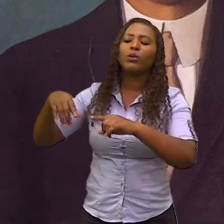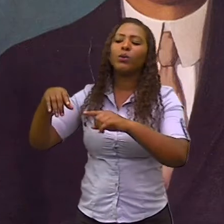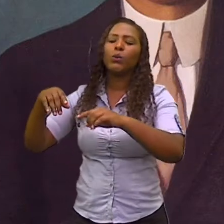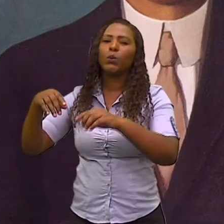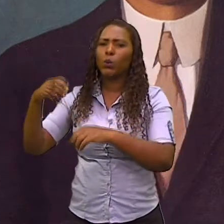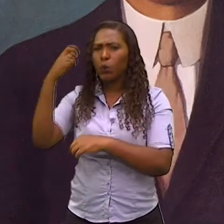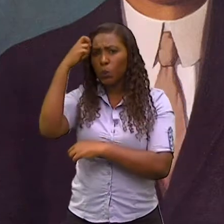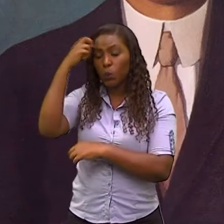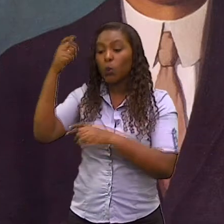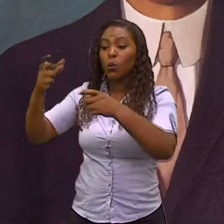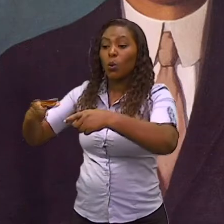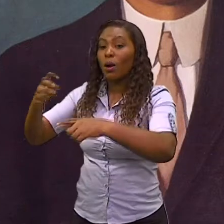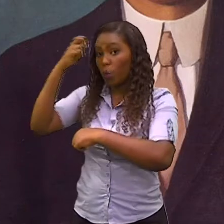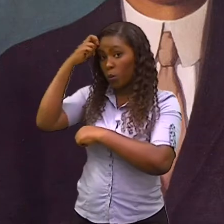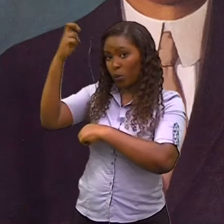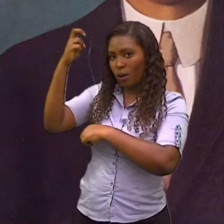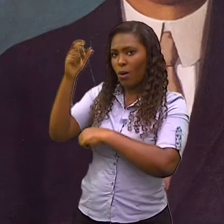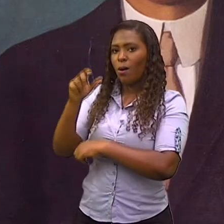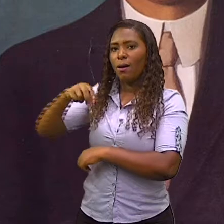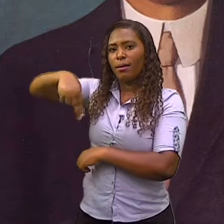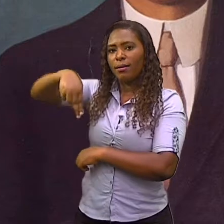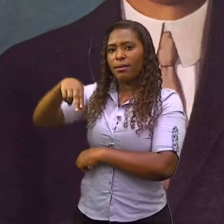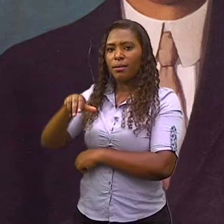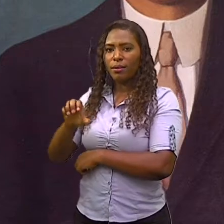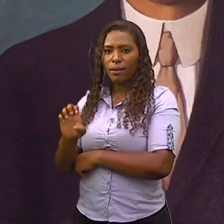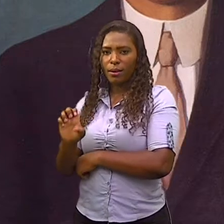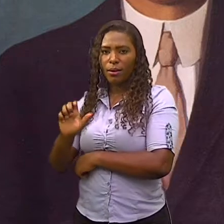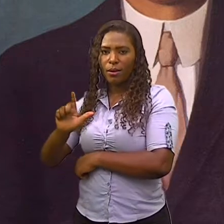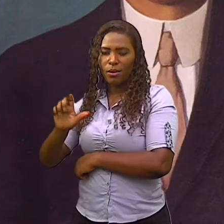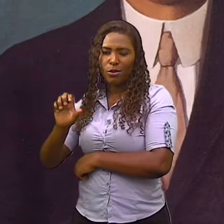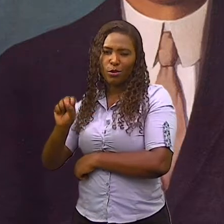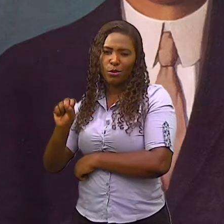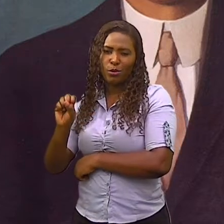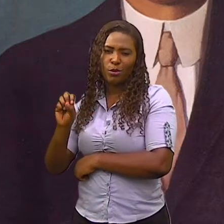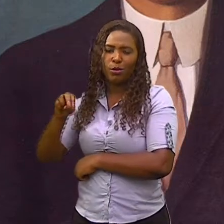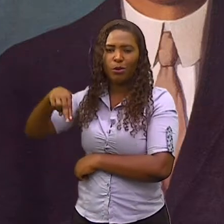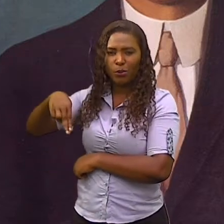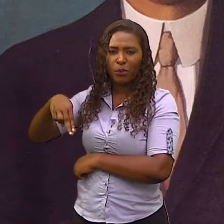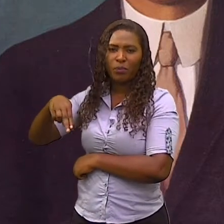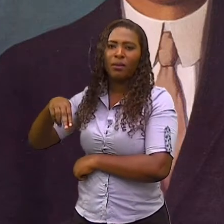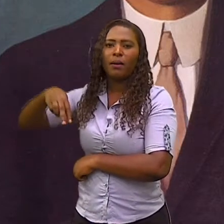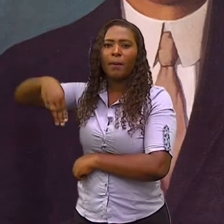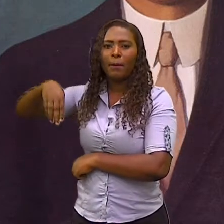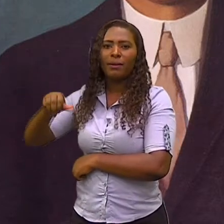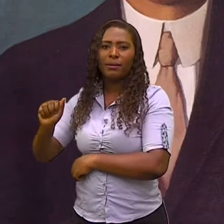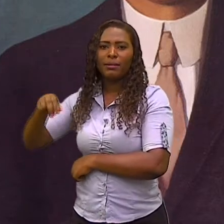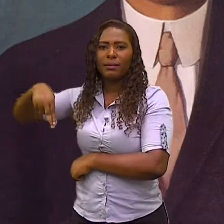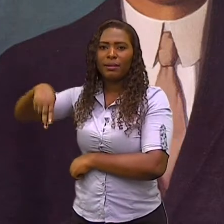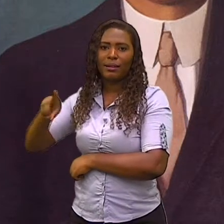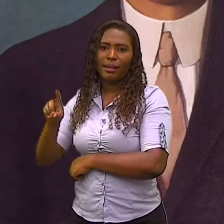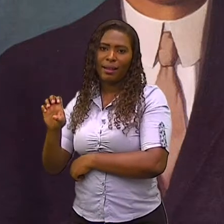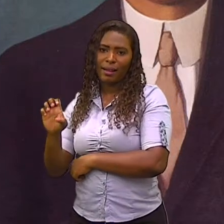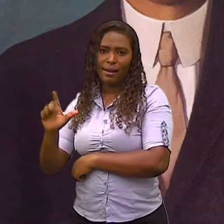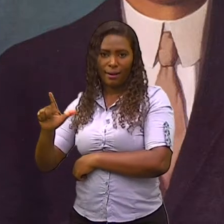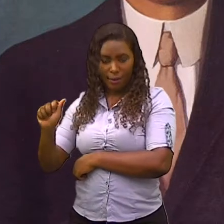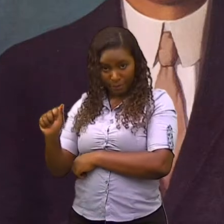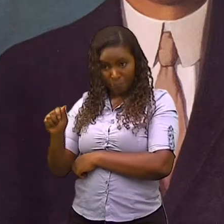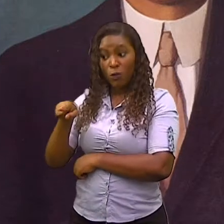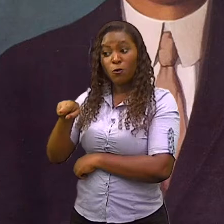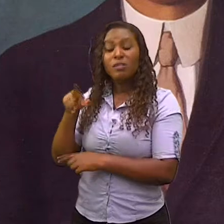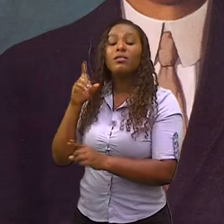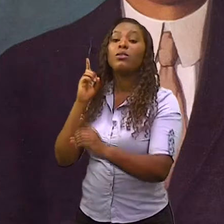encontrar algumas obras do Quirino, que é um dos artistas valadarenses que representam muito bem esse movimento. Porque o